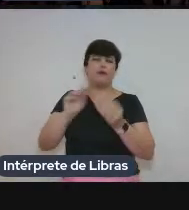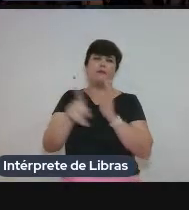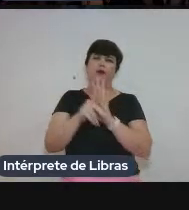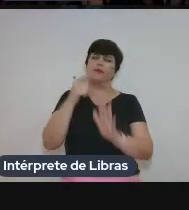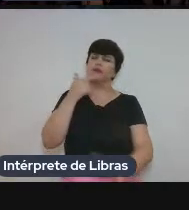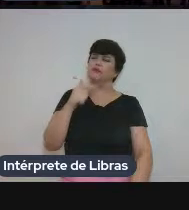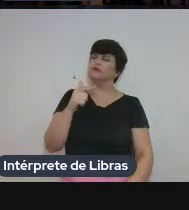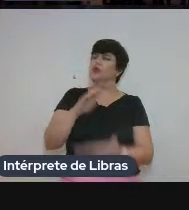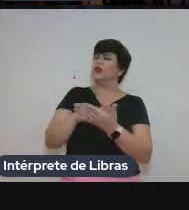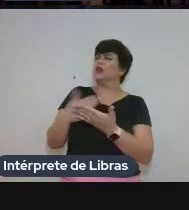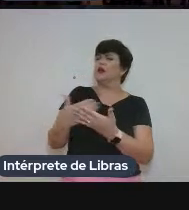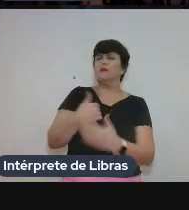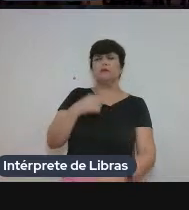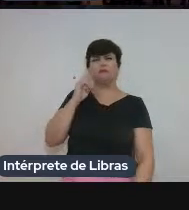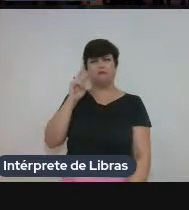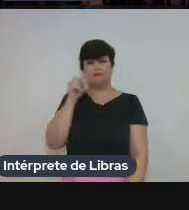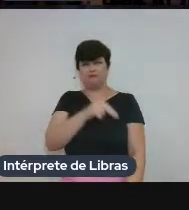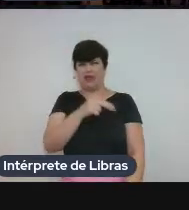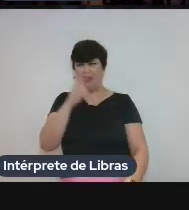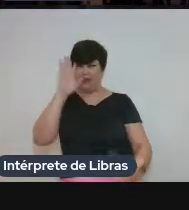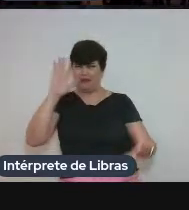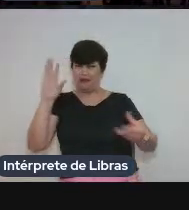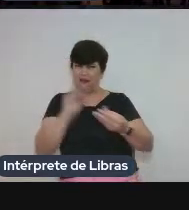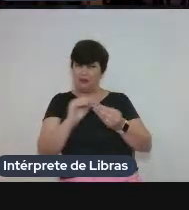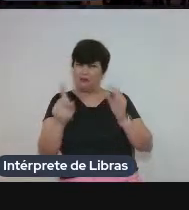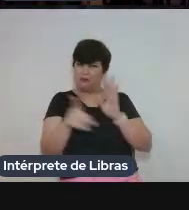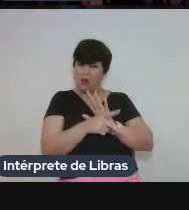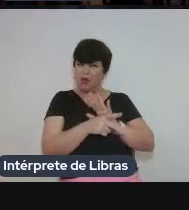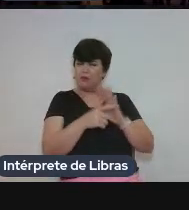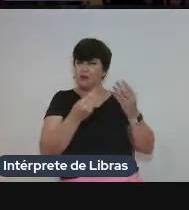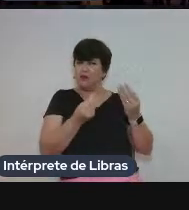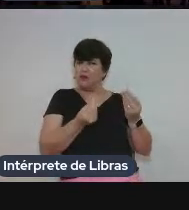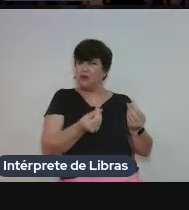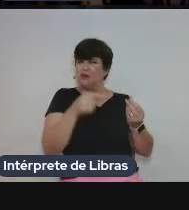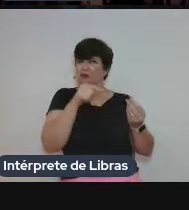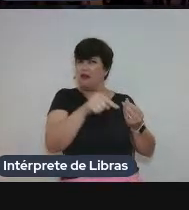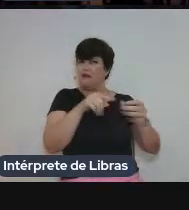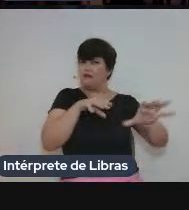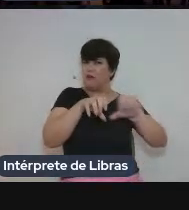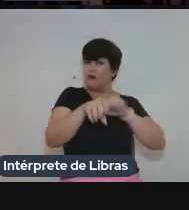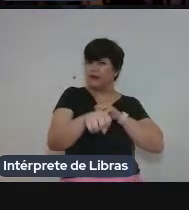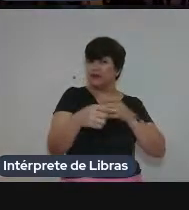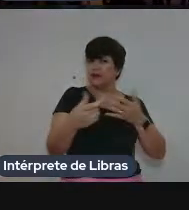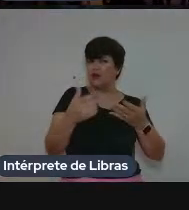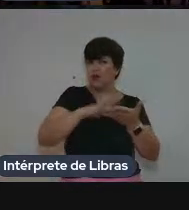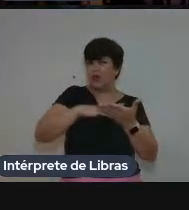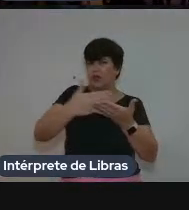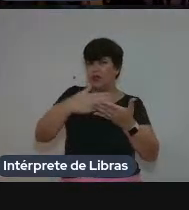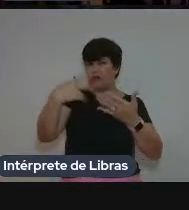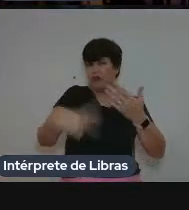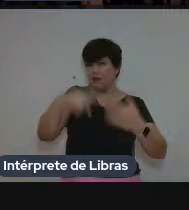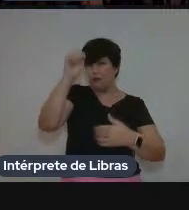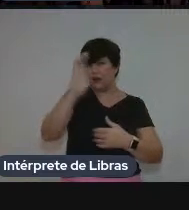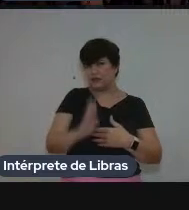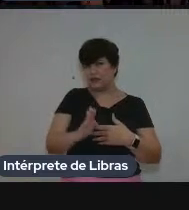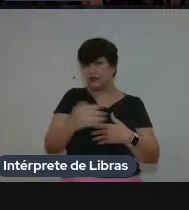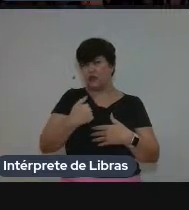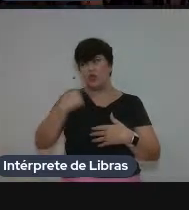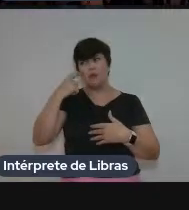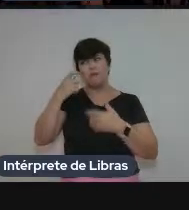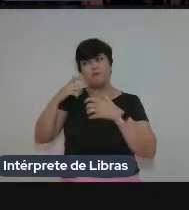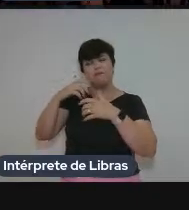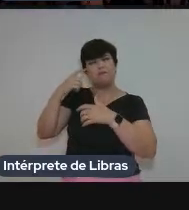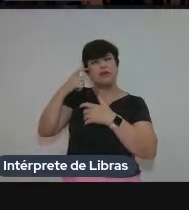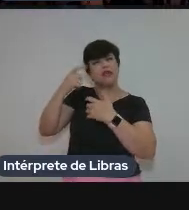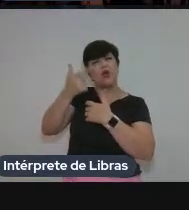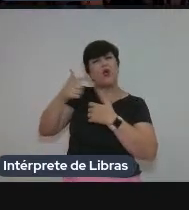pensa, será que essa é uma compreensão pertinente para a formação de intérprete no Brasil? Será que a gente não pode pensar em